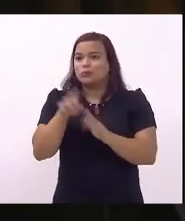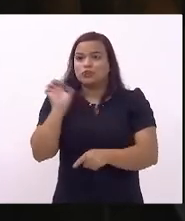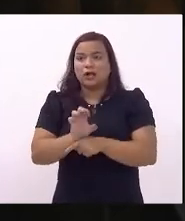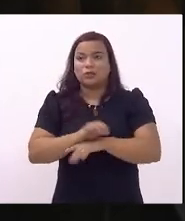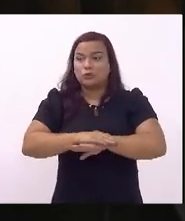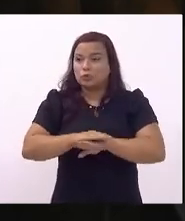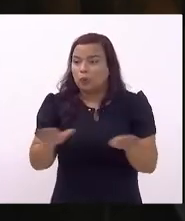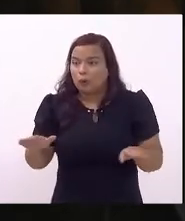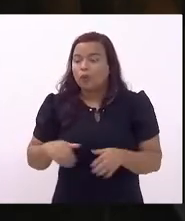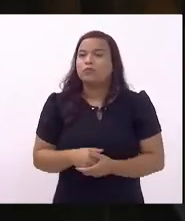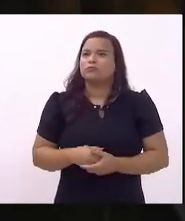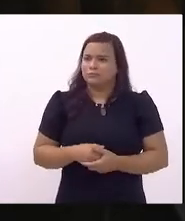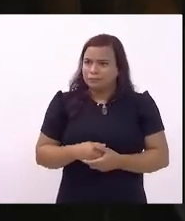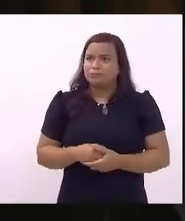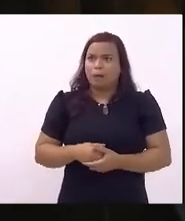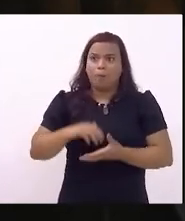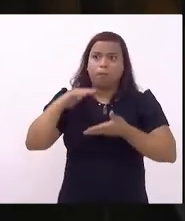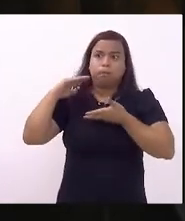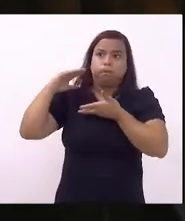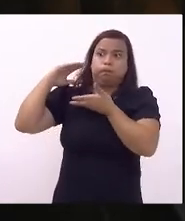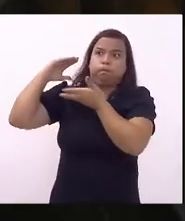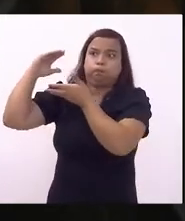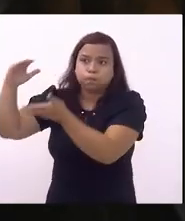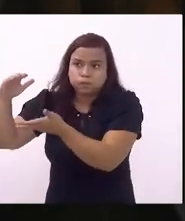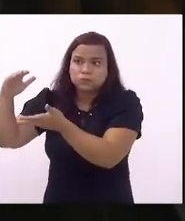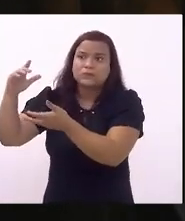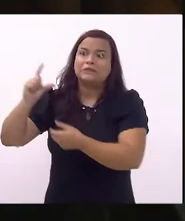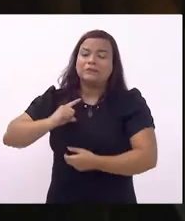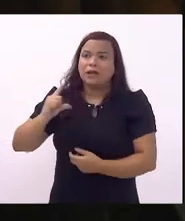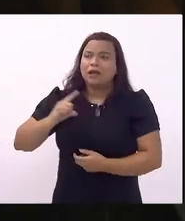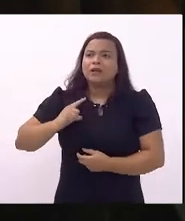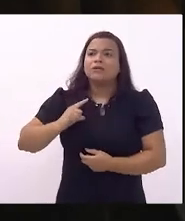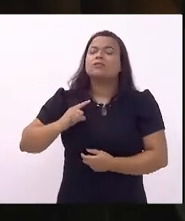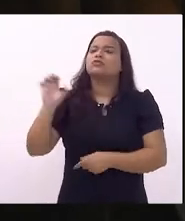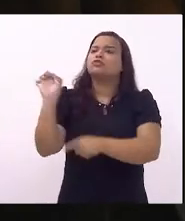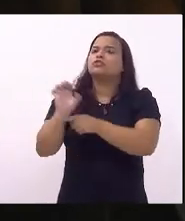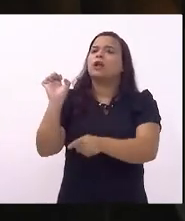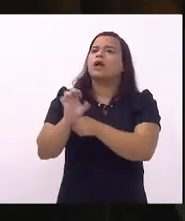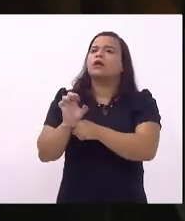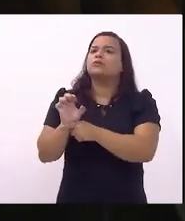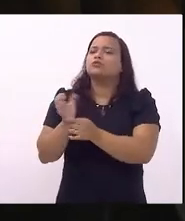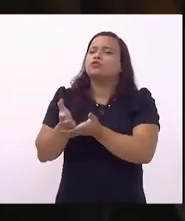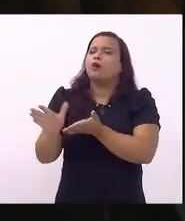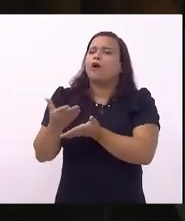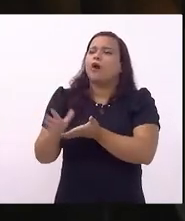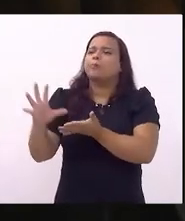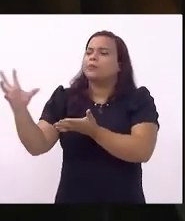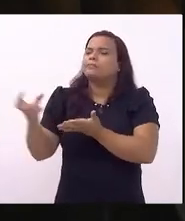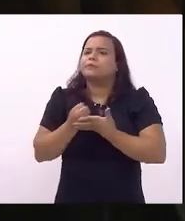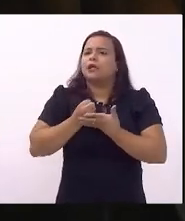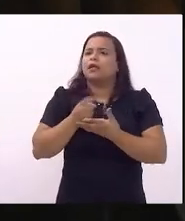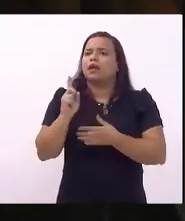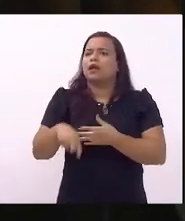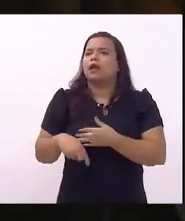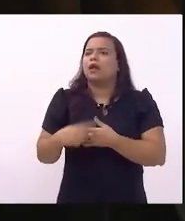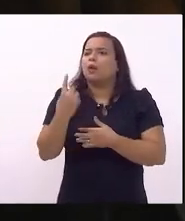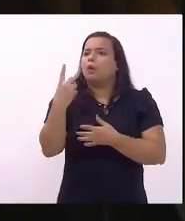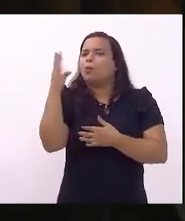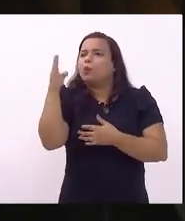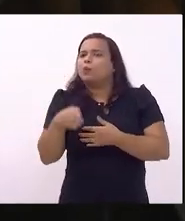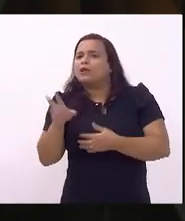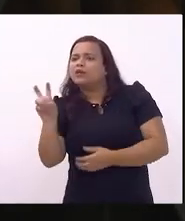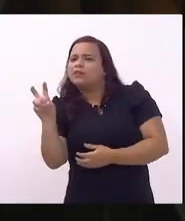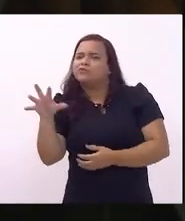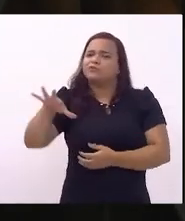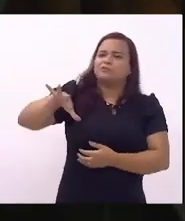valor dessa bagatela arrecadada pela união ficam no estado do Rio de Janeiro algo em torno de um quinto e olhe